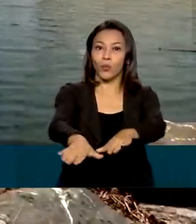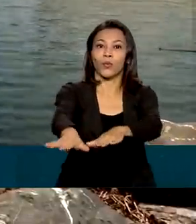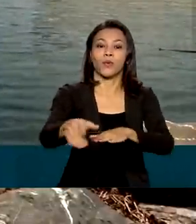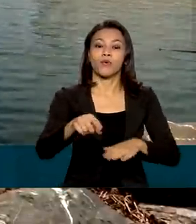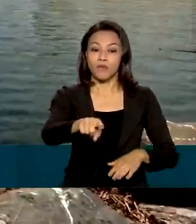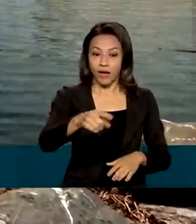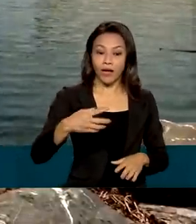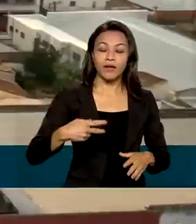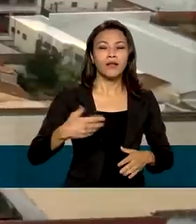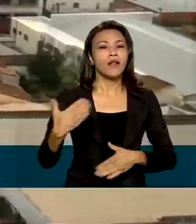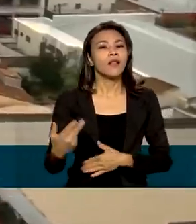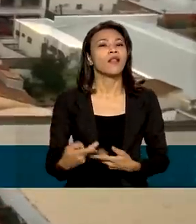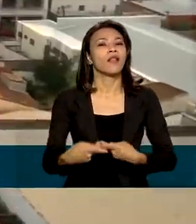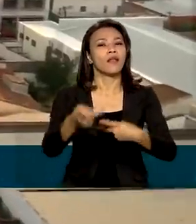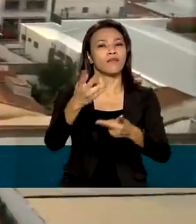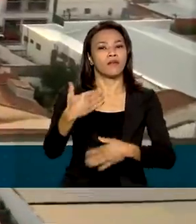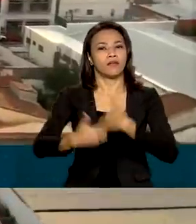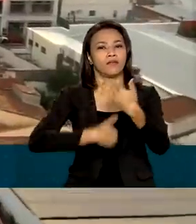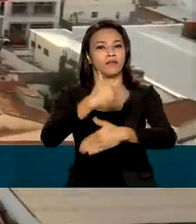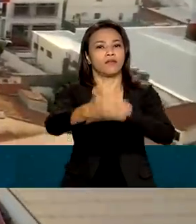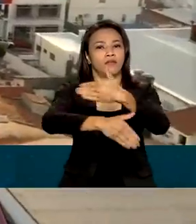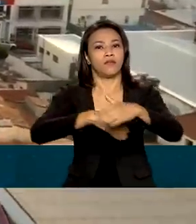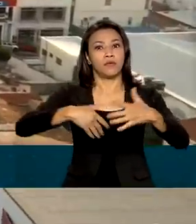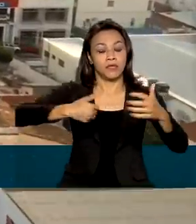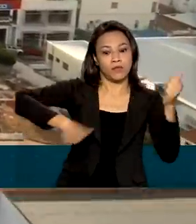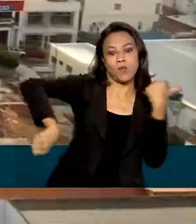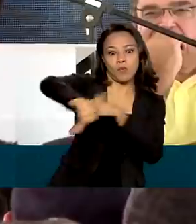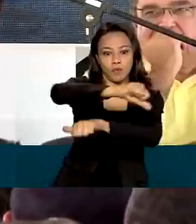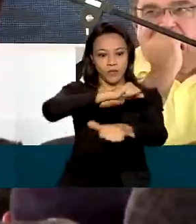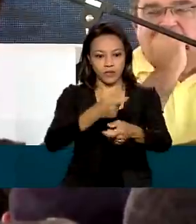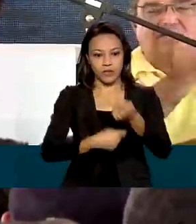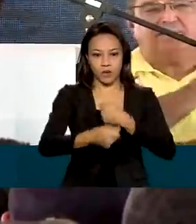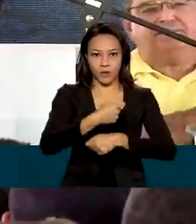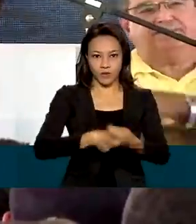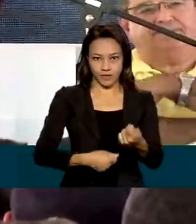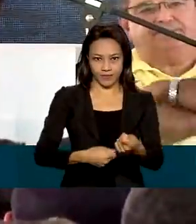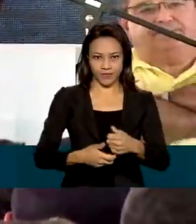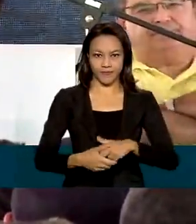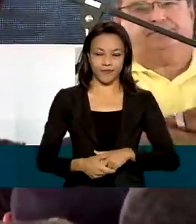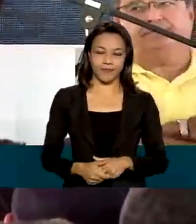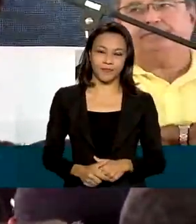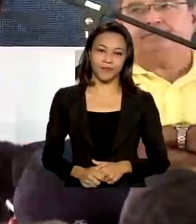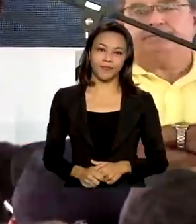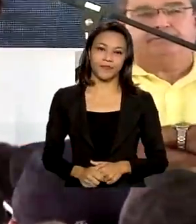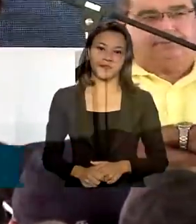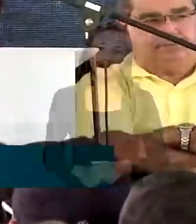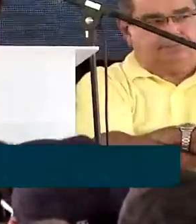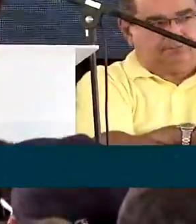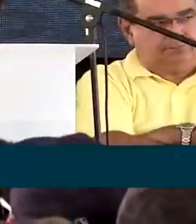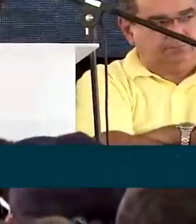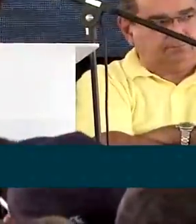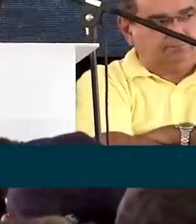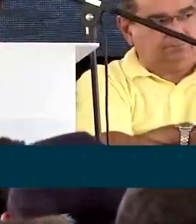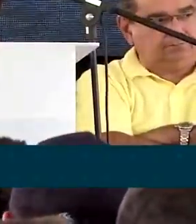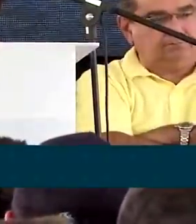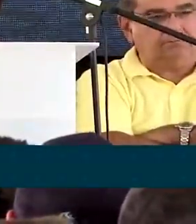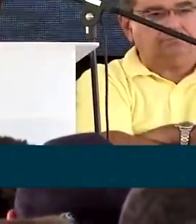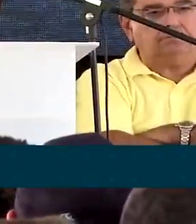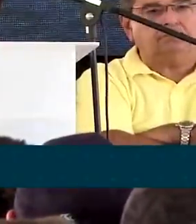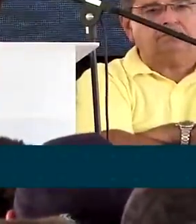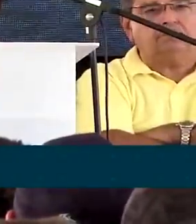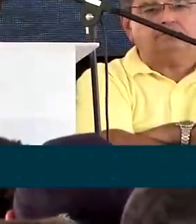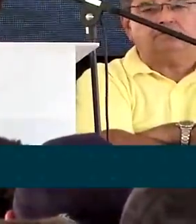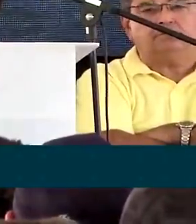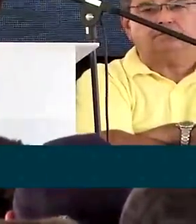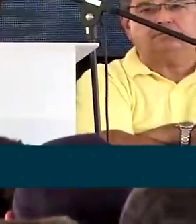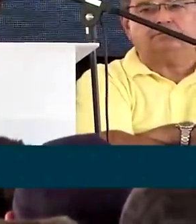de desenvolvimento e de transformação da economia local. Isto aqui é uma obra que não é pedra, cimento